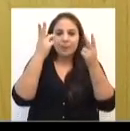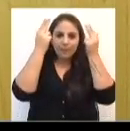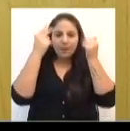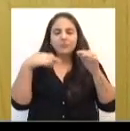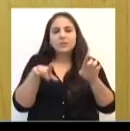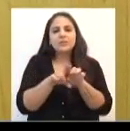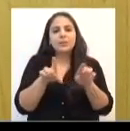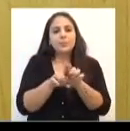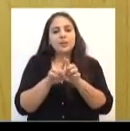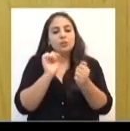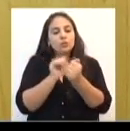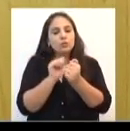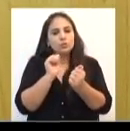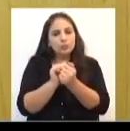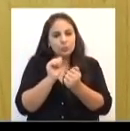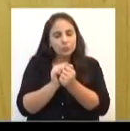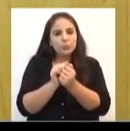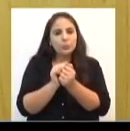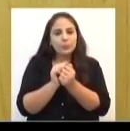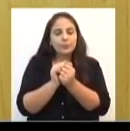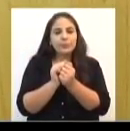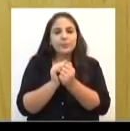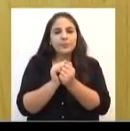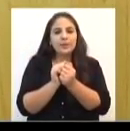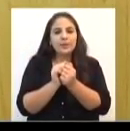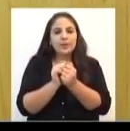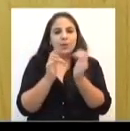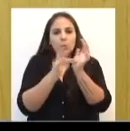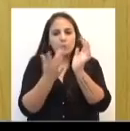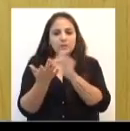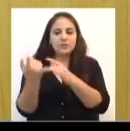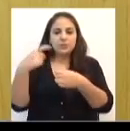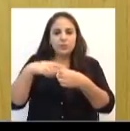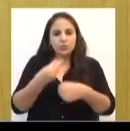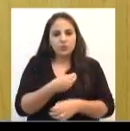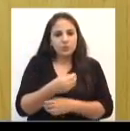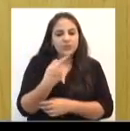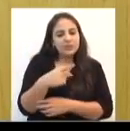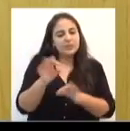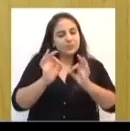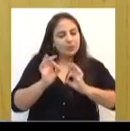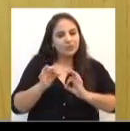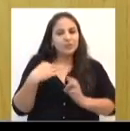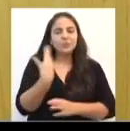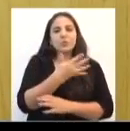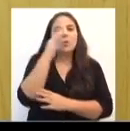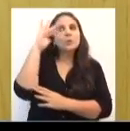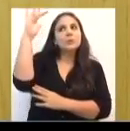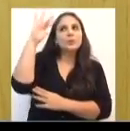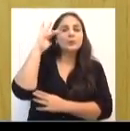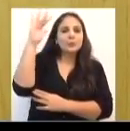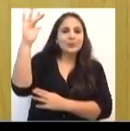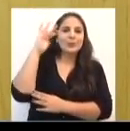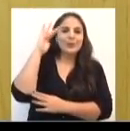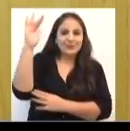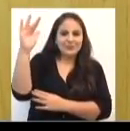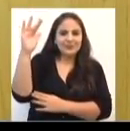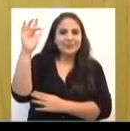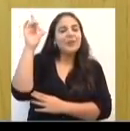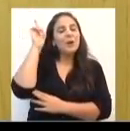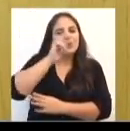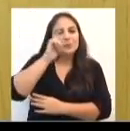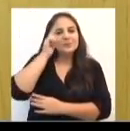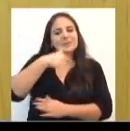com Cristo ressuscitado, esse projeto e os nossos sonhos vão atingir o